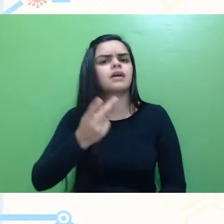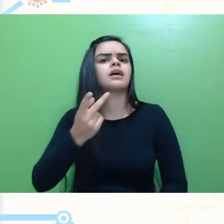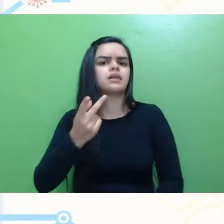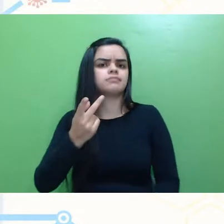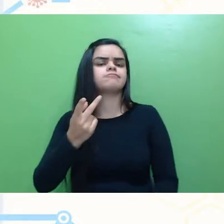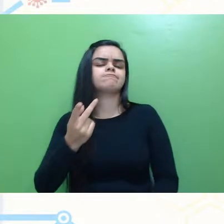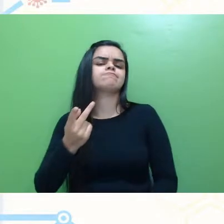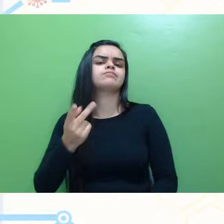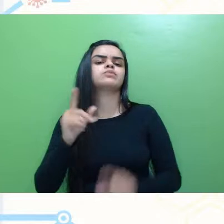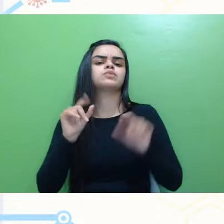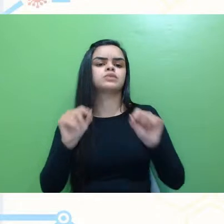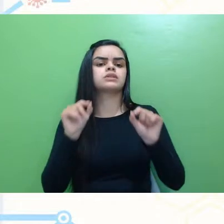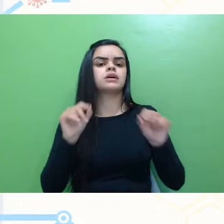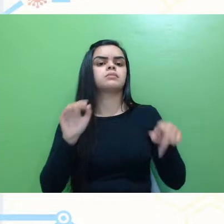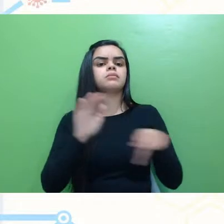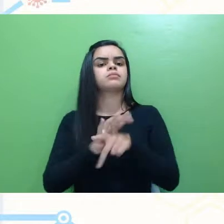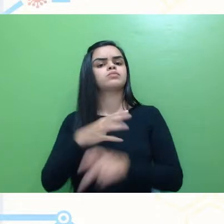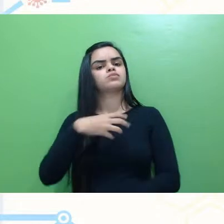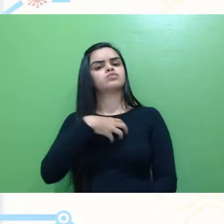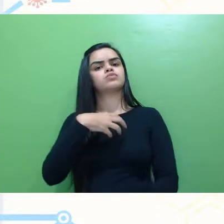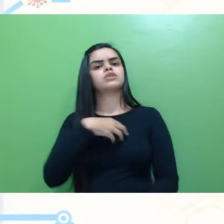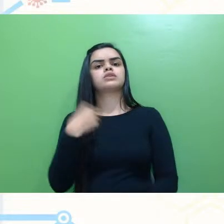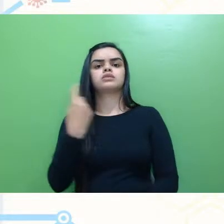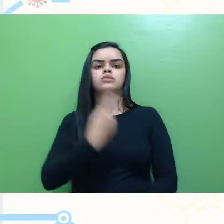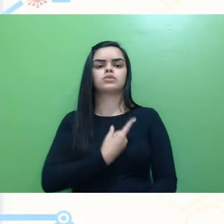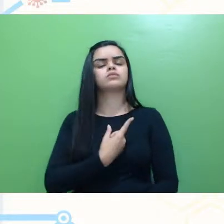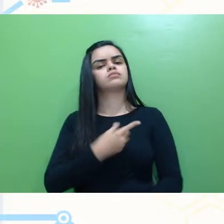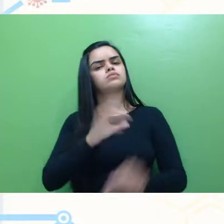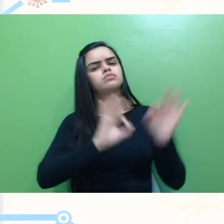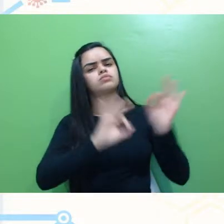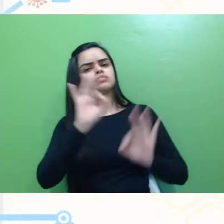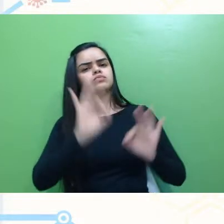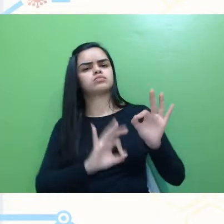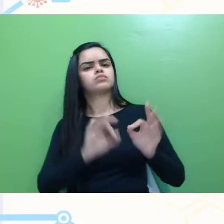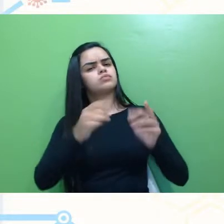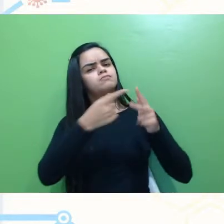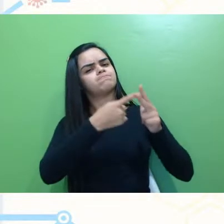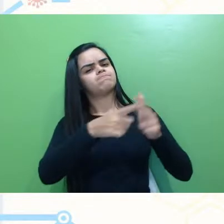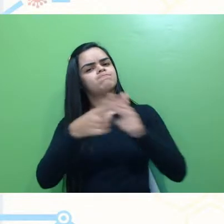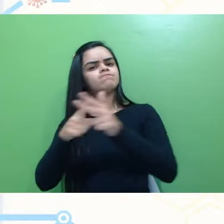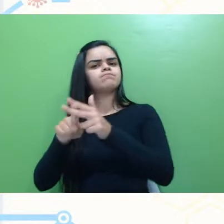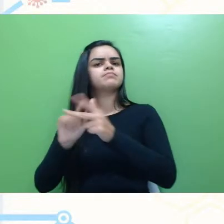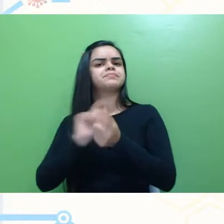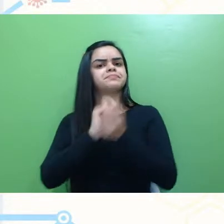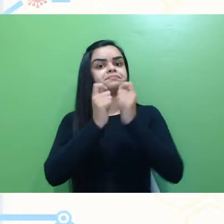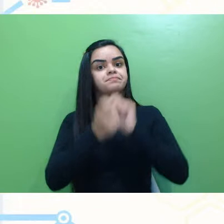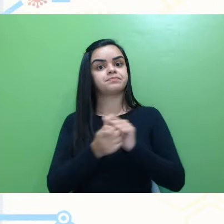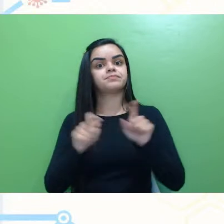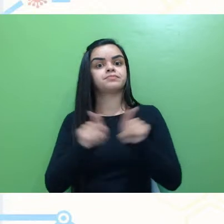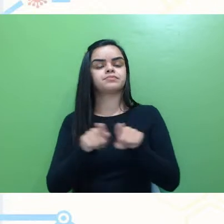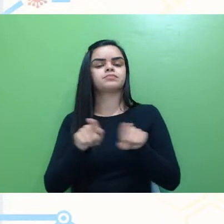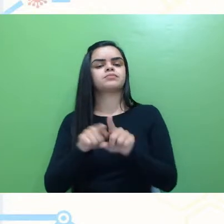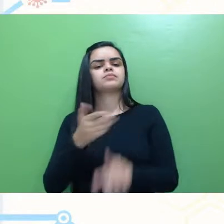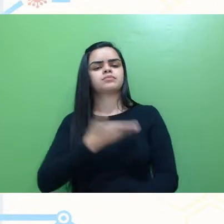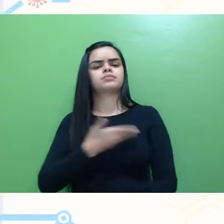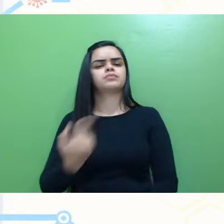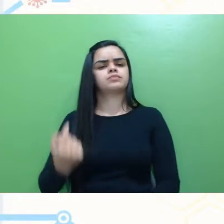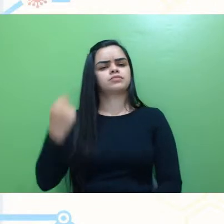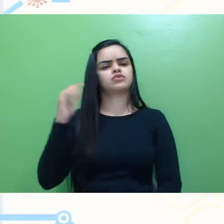no sentido mais do formato que a gente adotou, né, os meus colegas anteriormente já